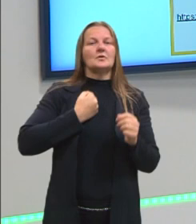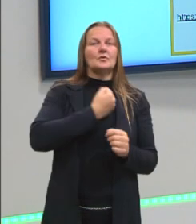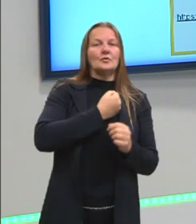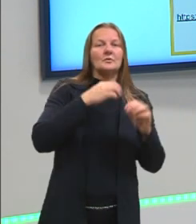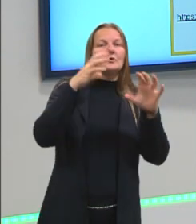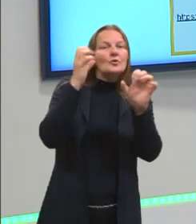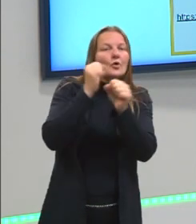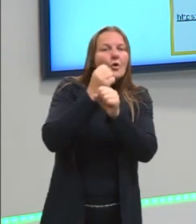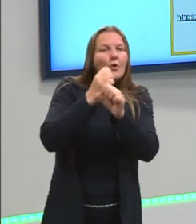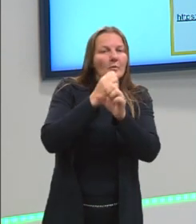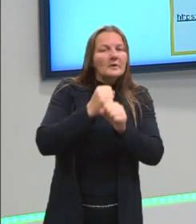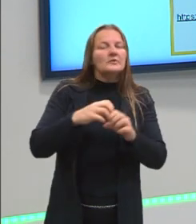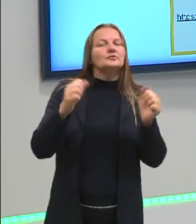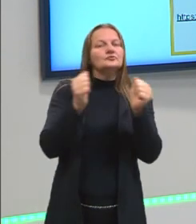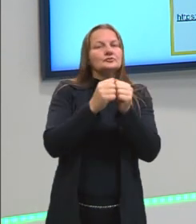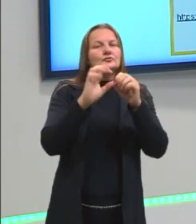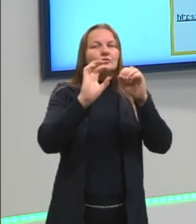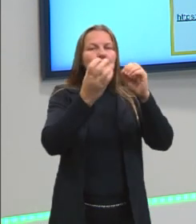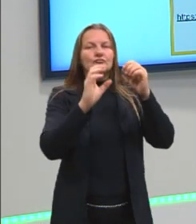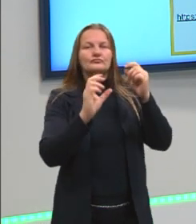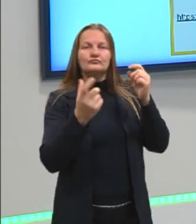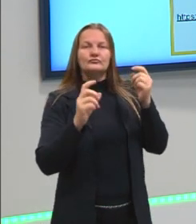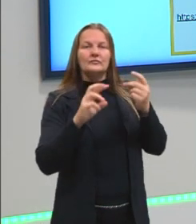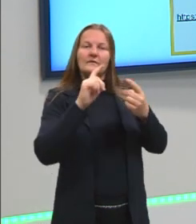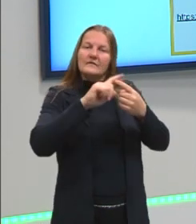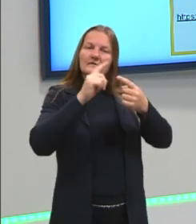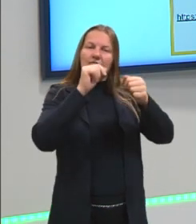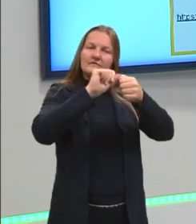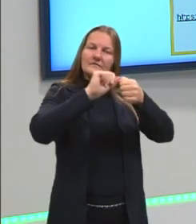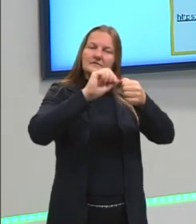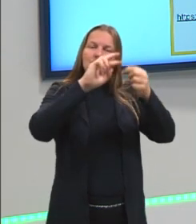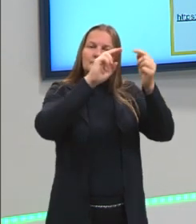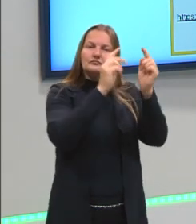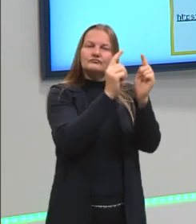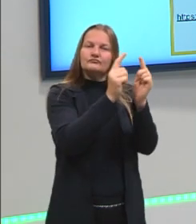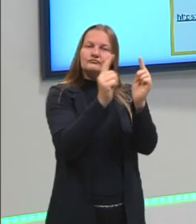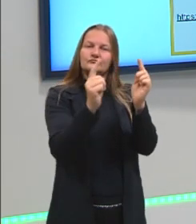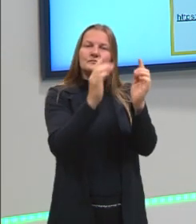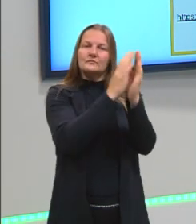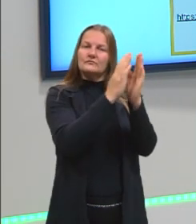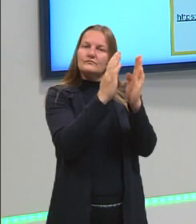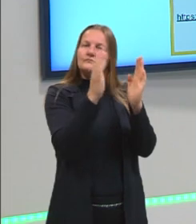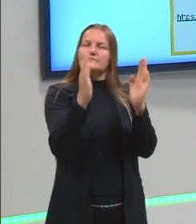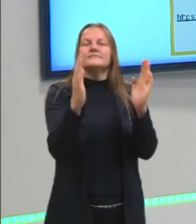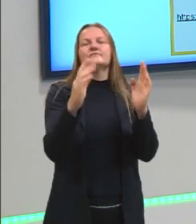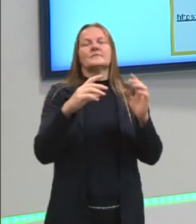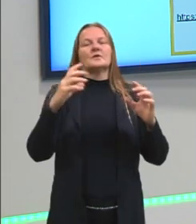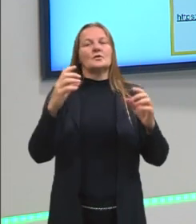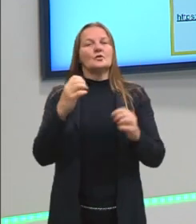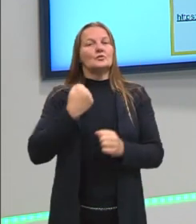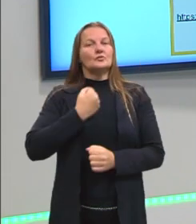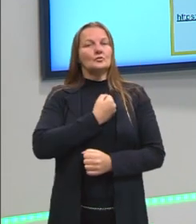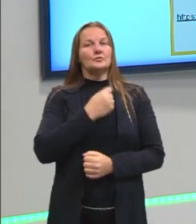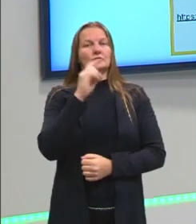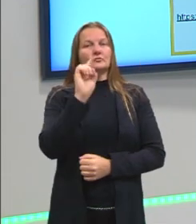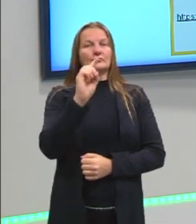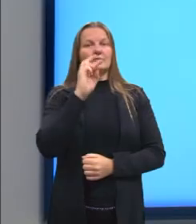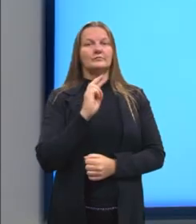E nós conseguimos resolver através da ordem das operações e chegar em um valor numérico.